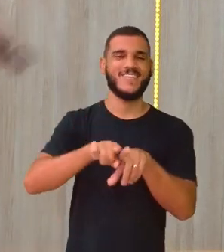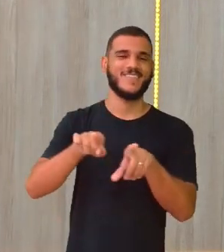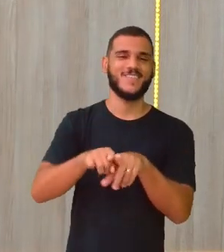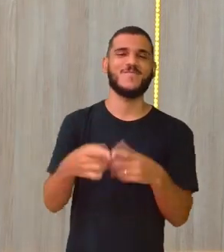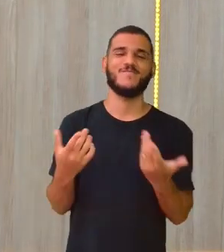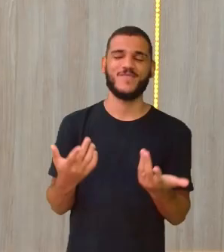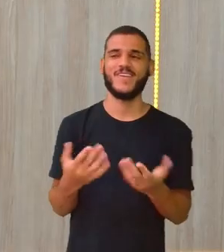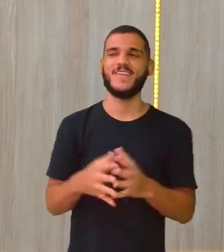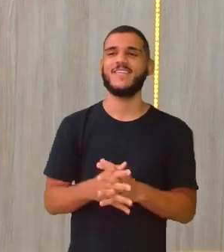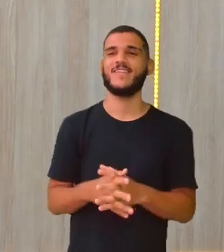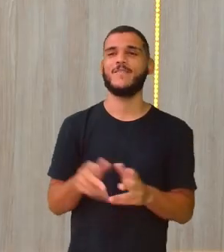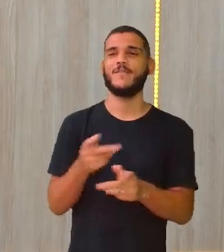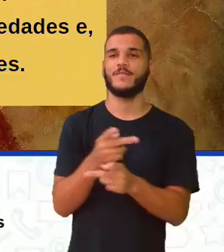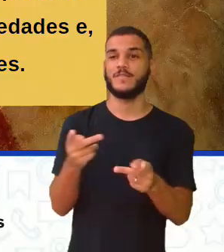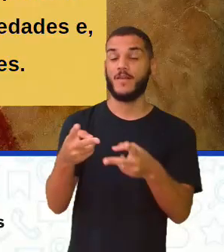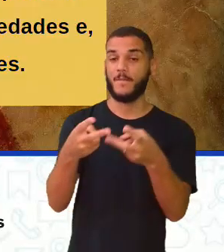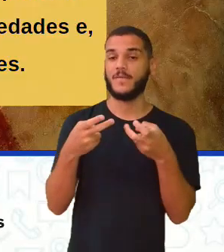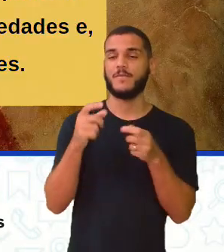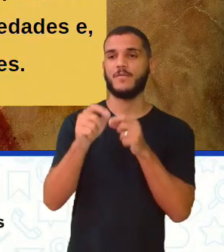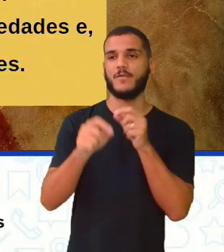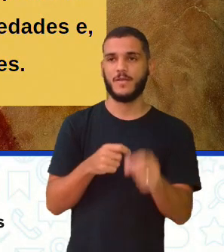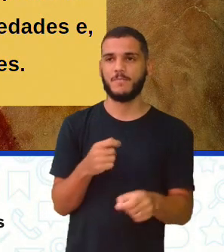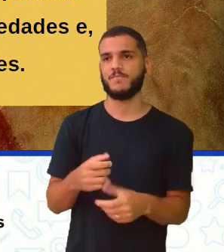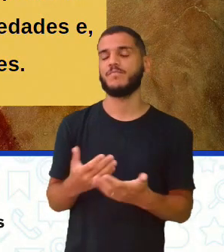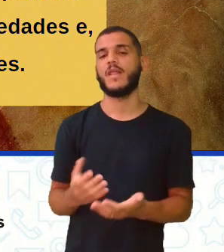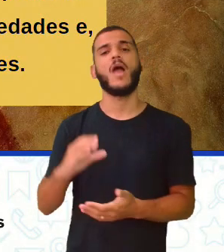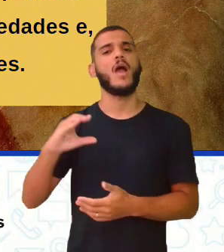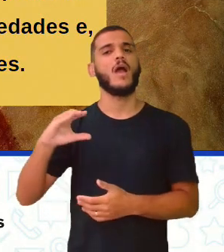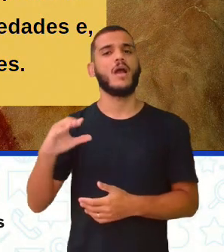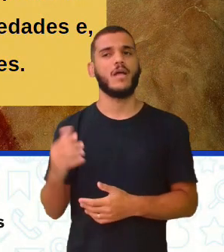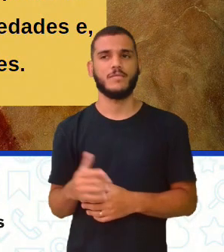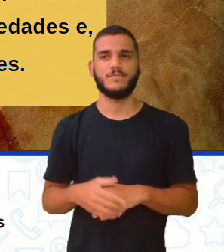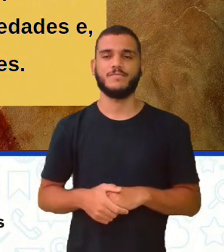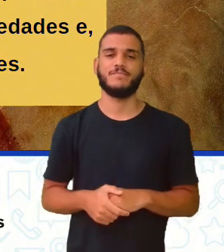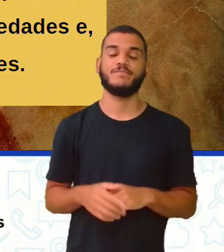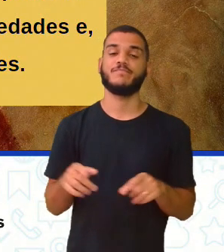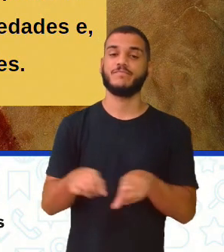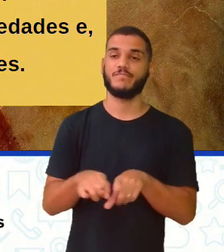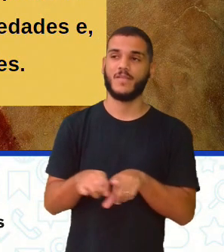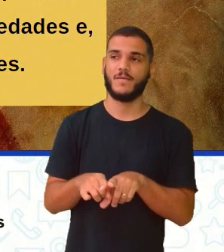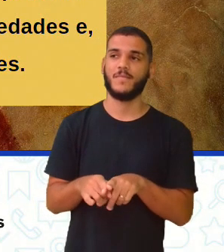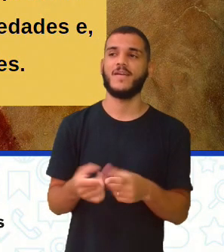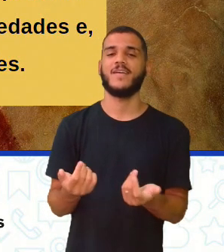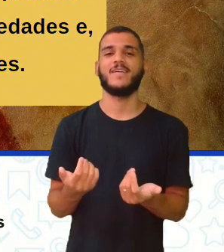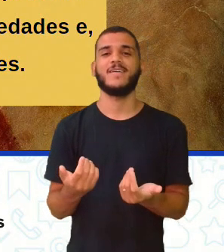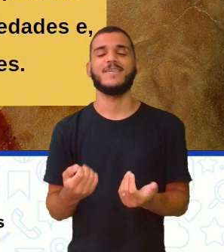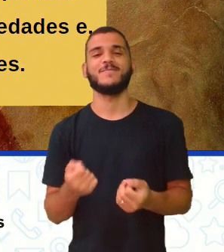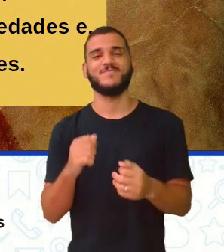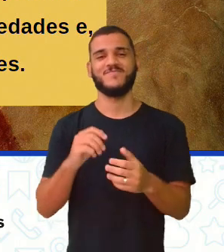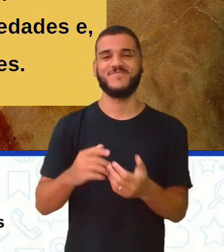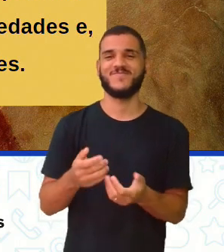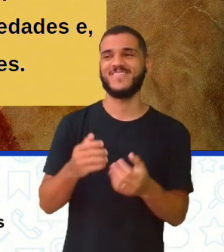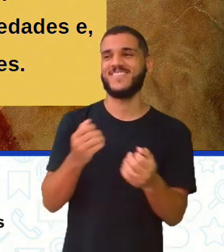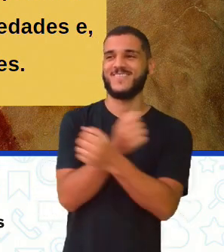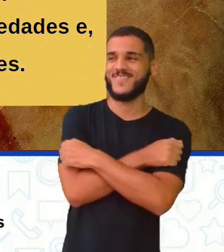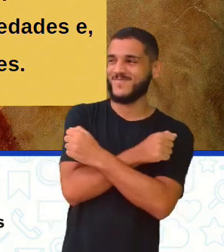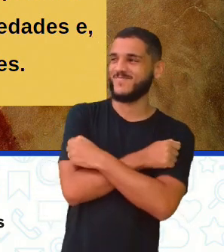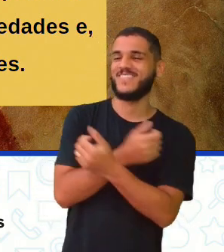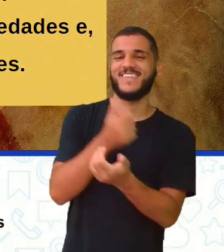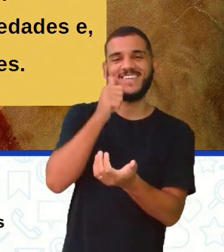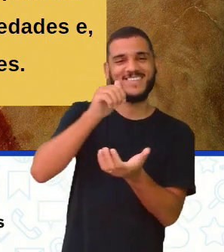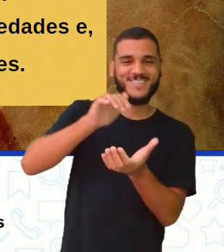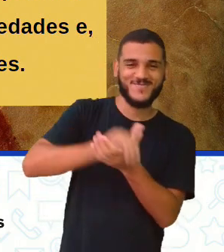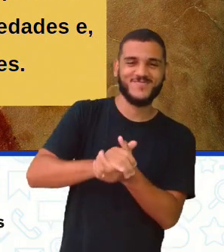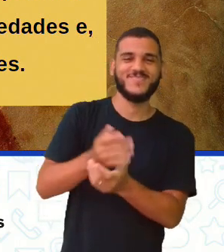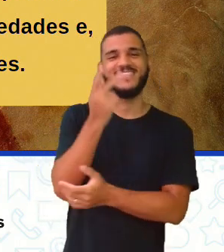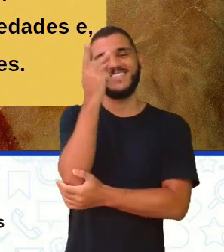menino, na sua tela, você vê ali, ó. Originalmente, tá me mandando um abraço para a esposa do nosso intérprete ali, a esposa de Klisman, né?